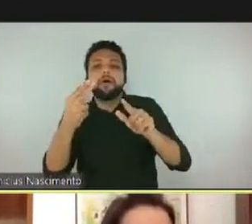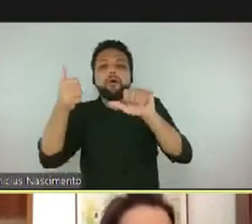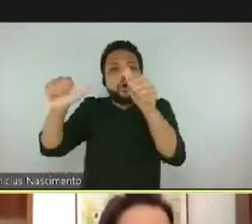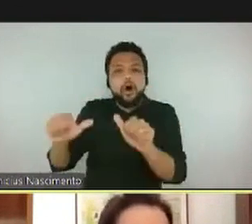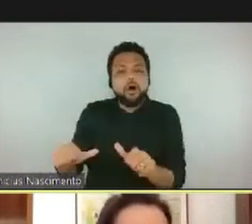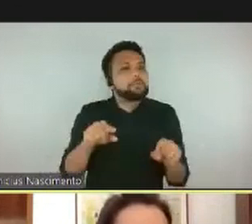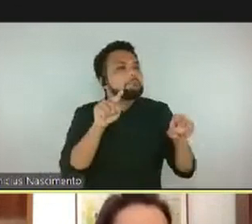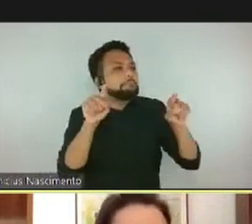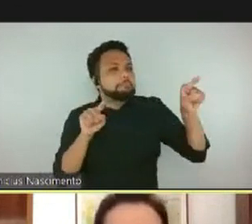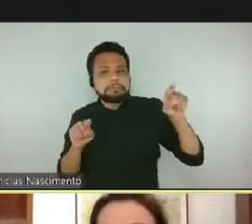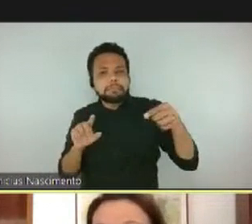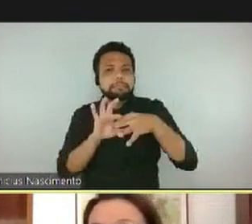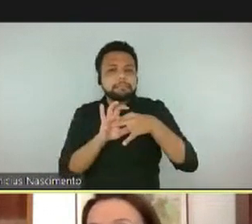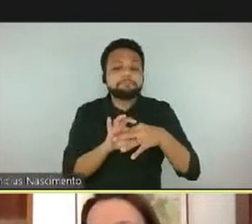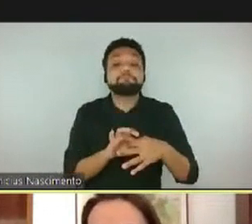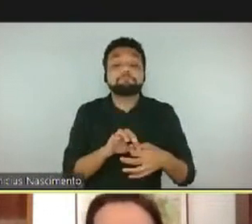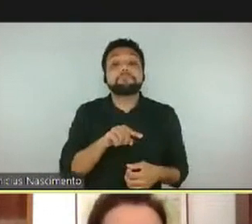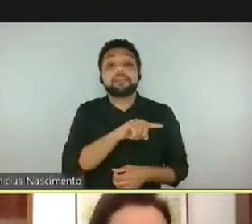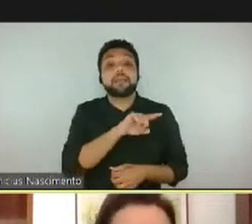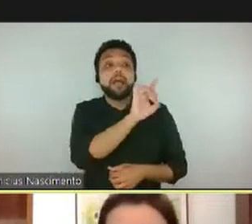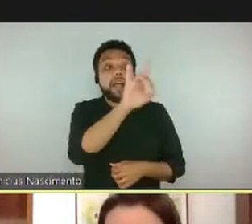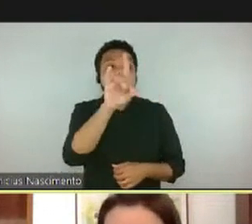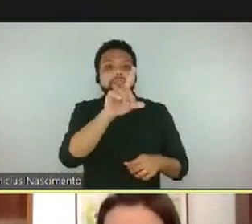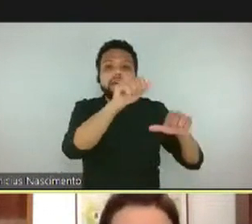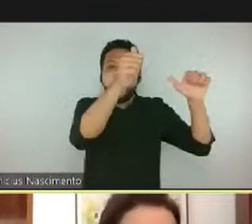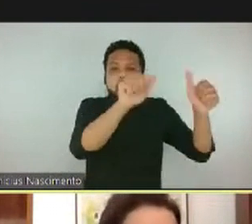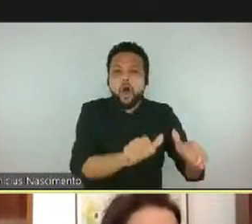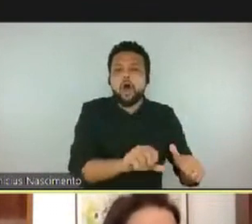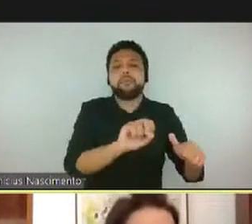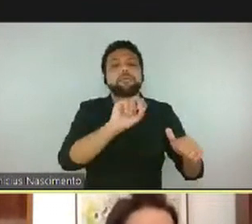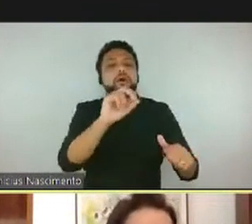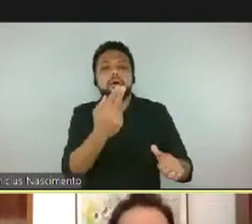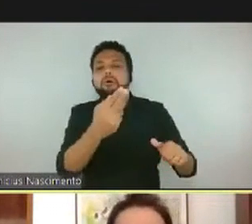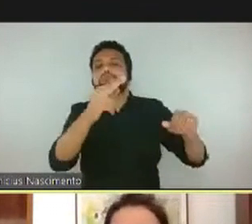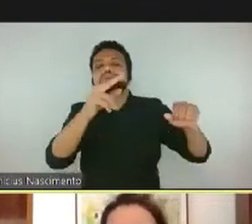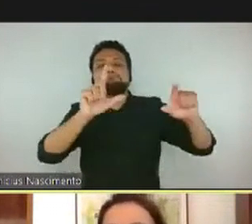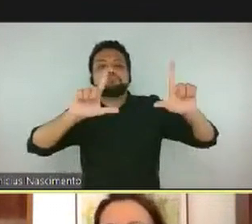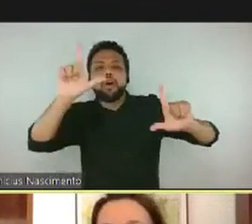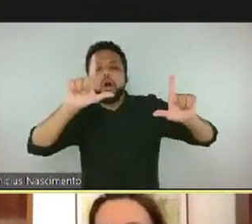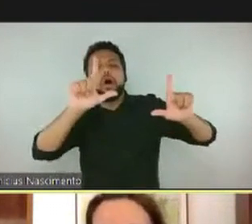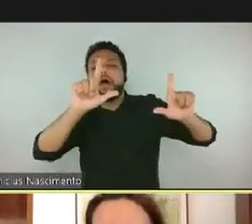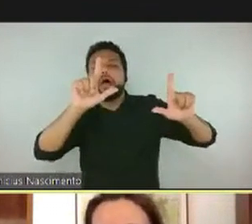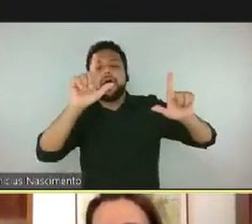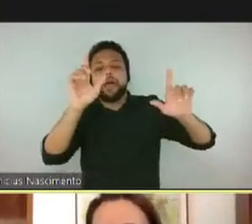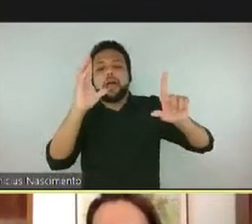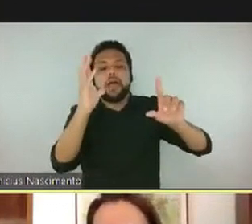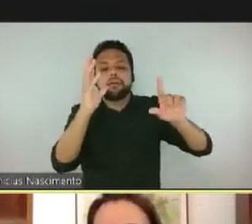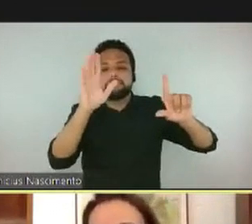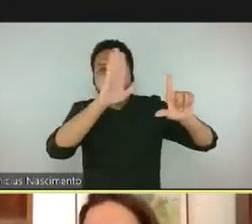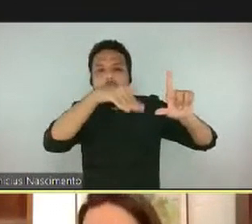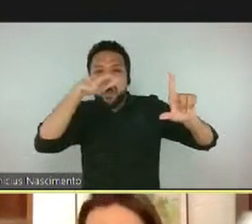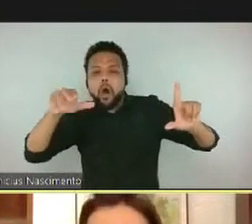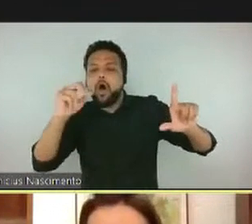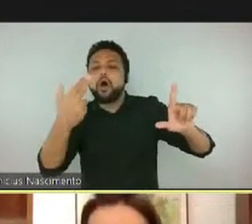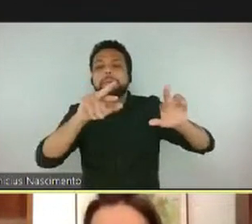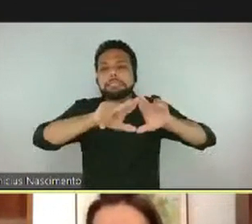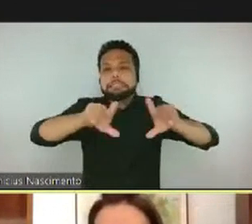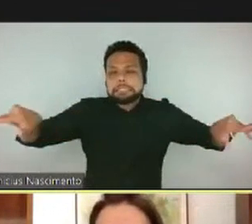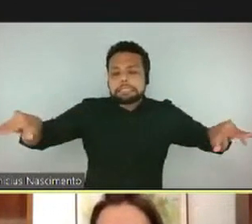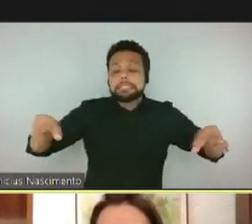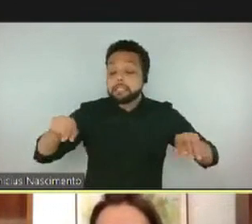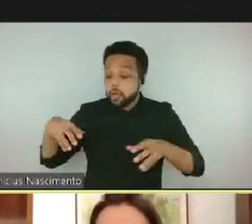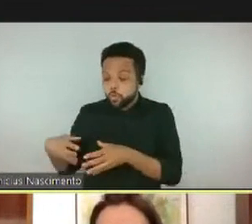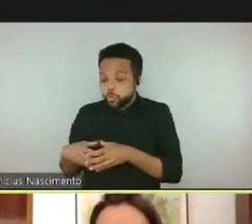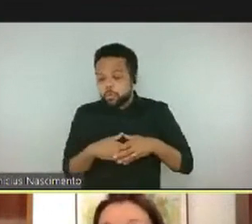uma vez que cada uma dessas obras tem materialidades diversas. Então, isso cria, e é isso que eu queria contar para vocês,